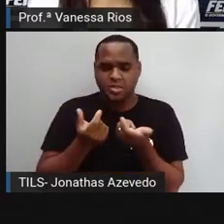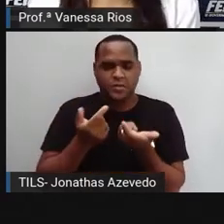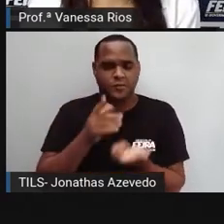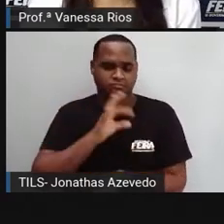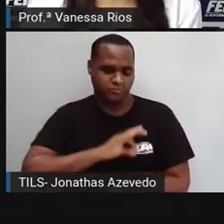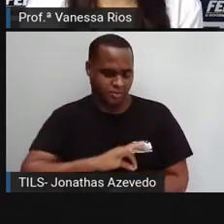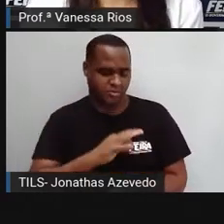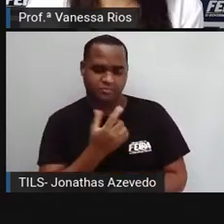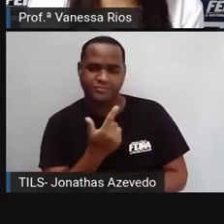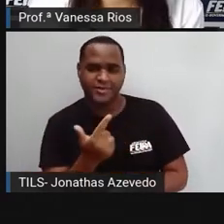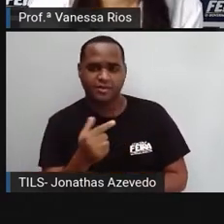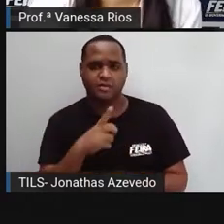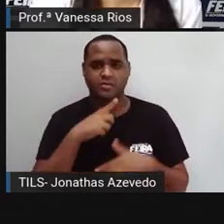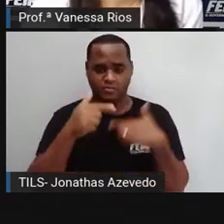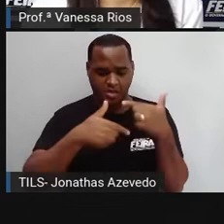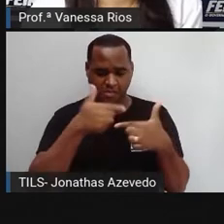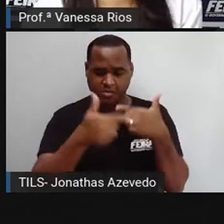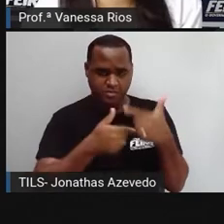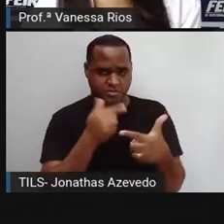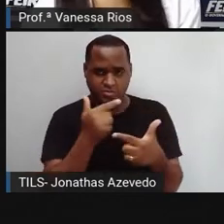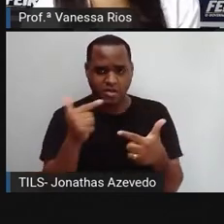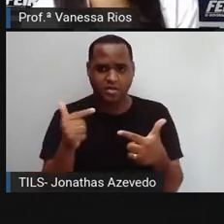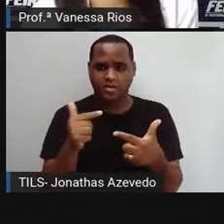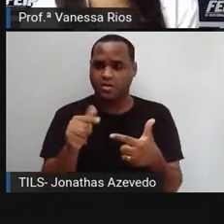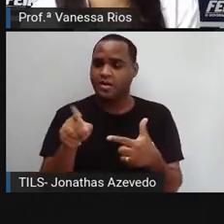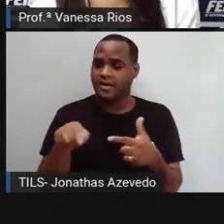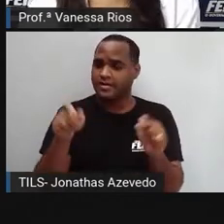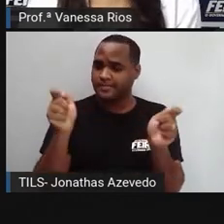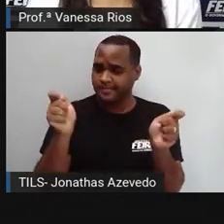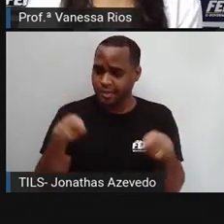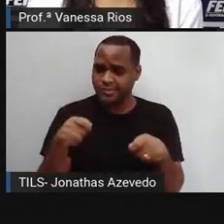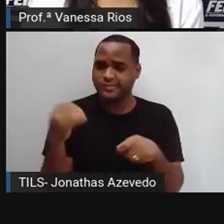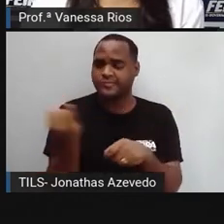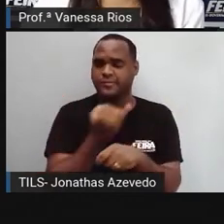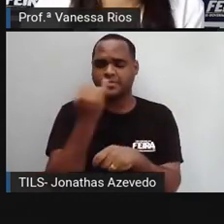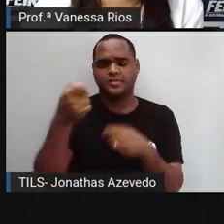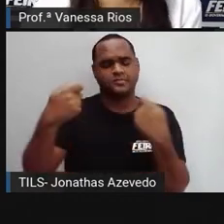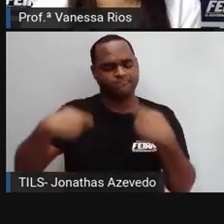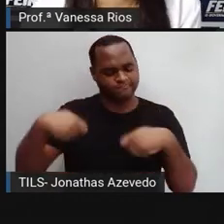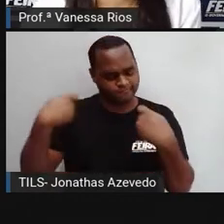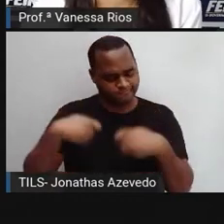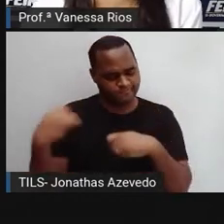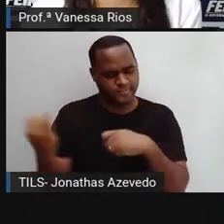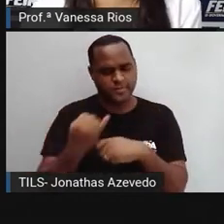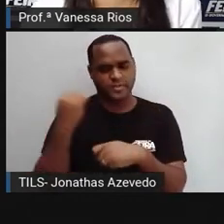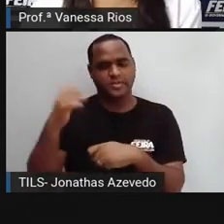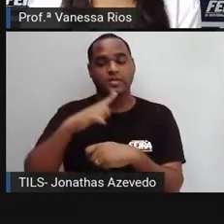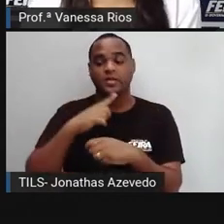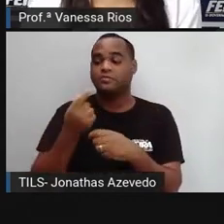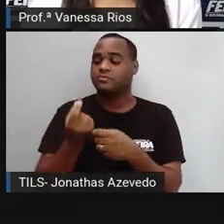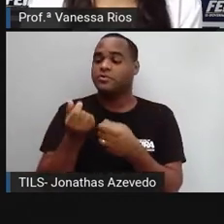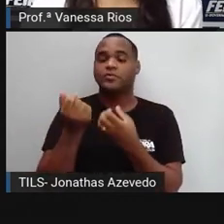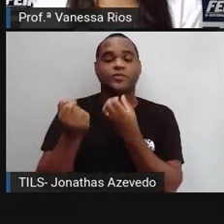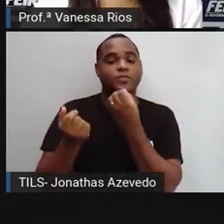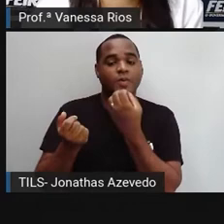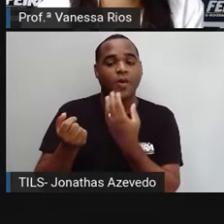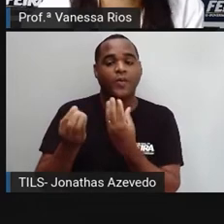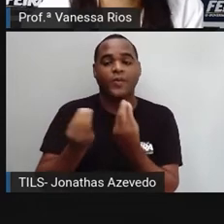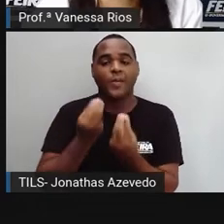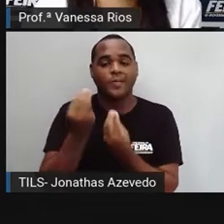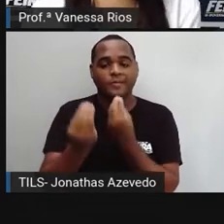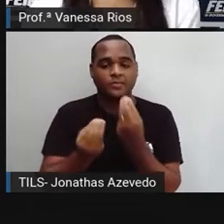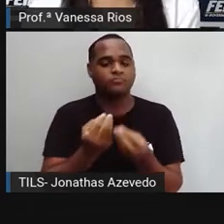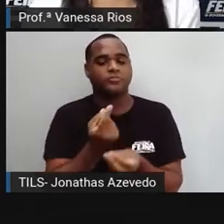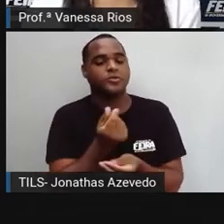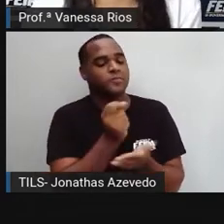trabalho, não quer dizer que estes não precisam aí saber lidar com o dinheiro, saber lidar com o valor